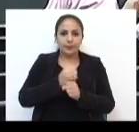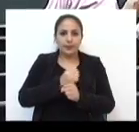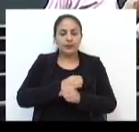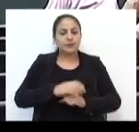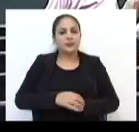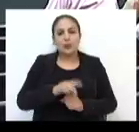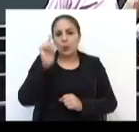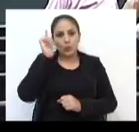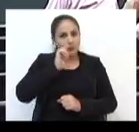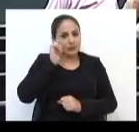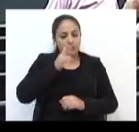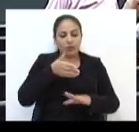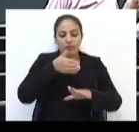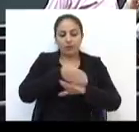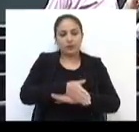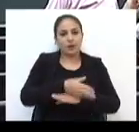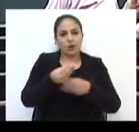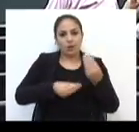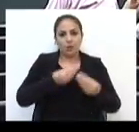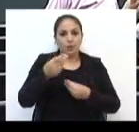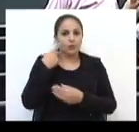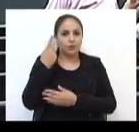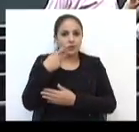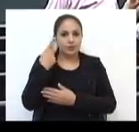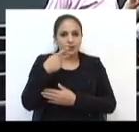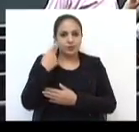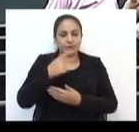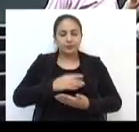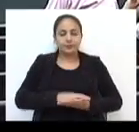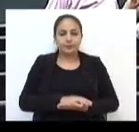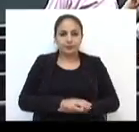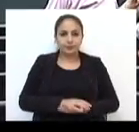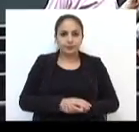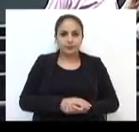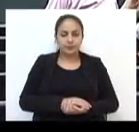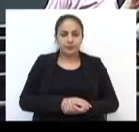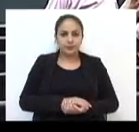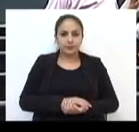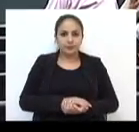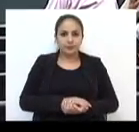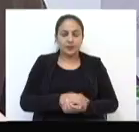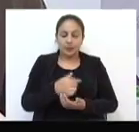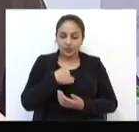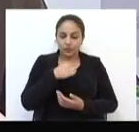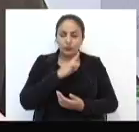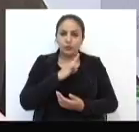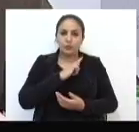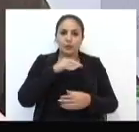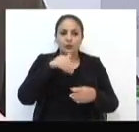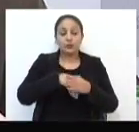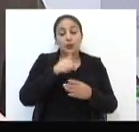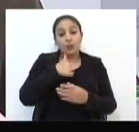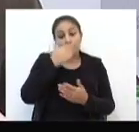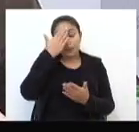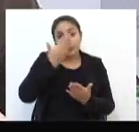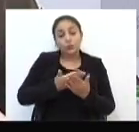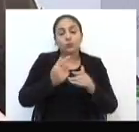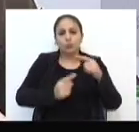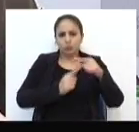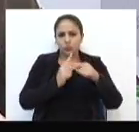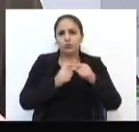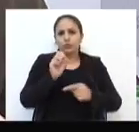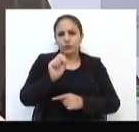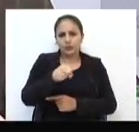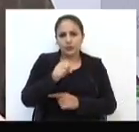ano, foram insuficientes para garantir a permanência dele na Câmara de Vereadores. Tive uma votação que eu acredito que foi muito